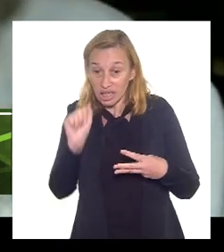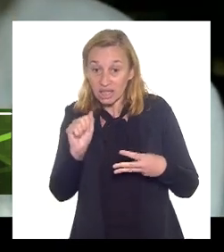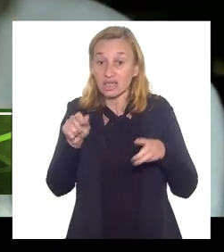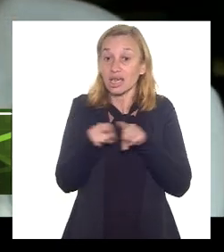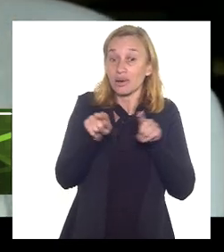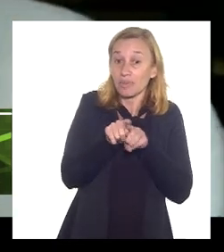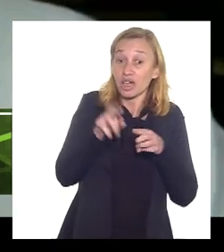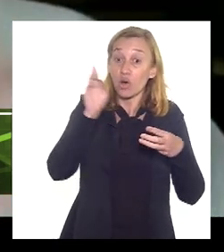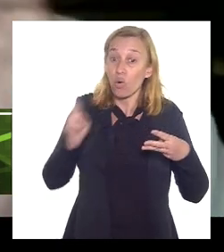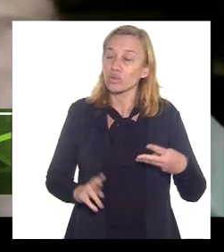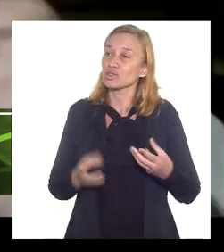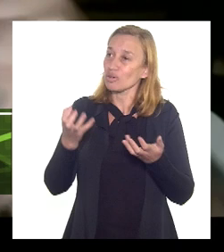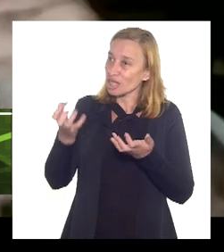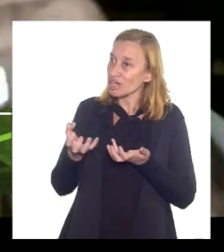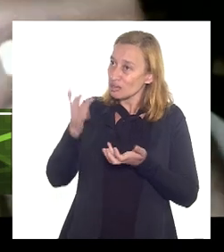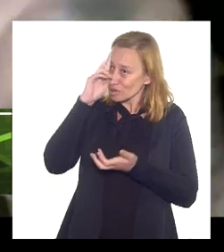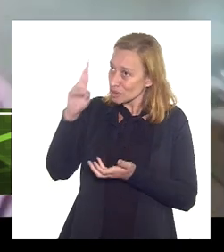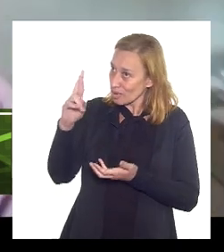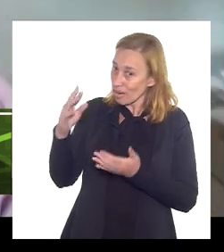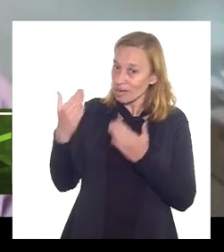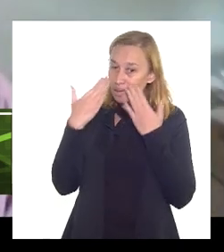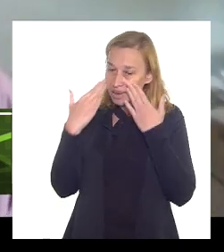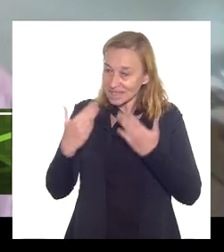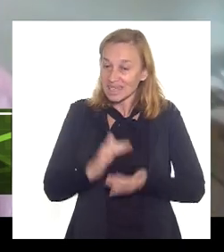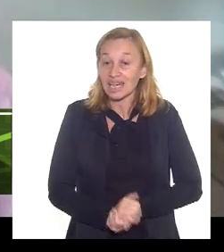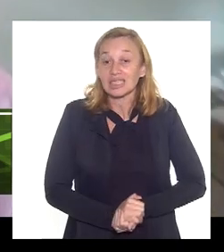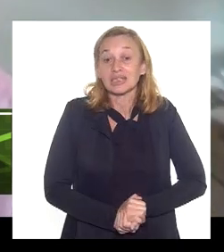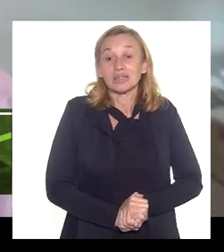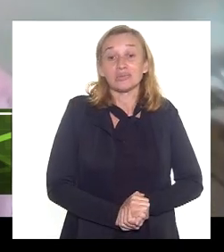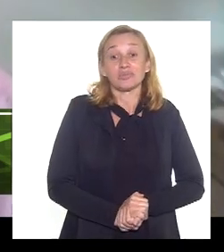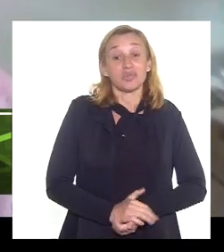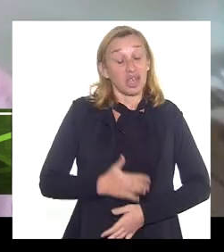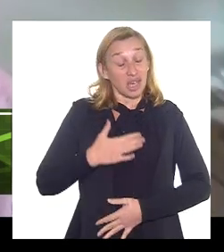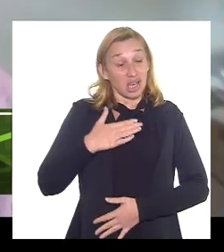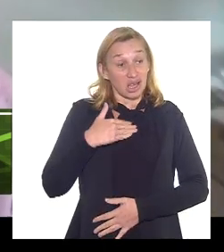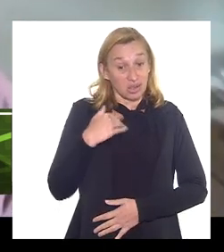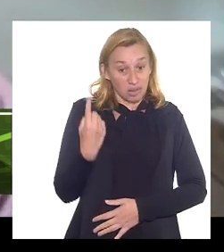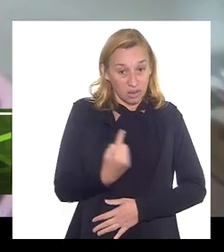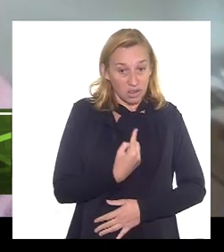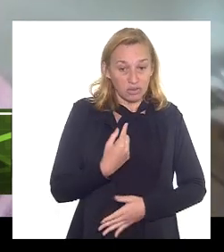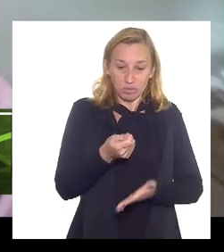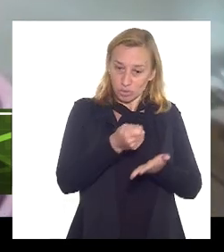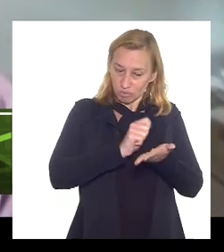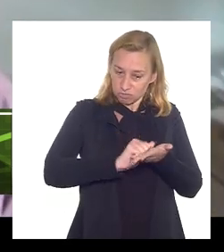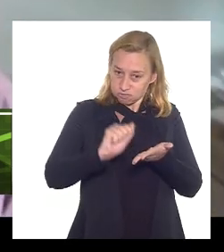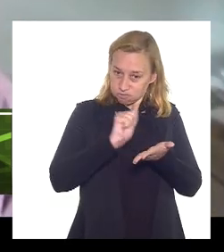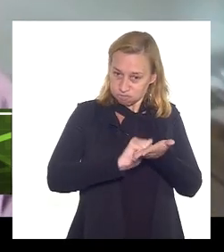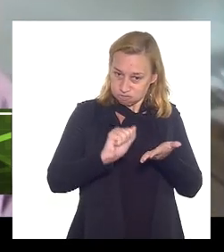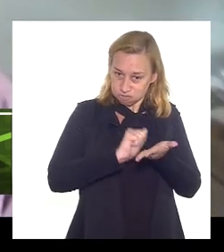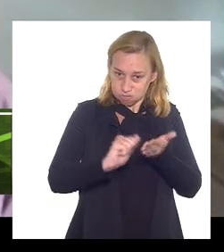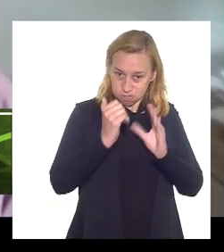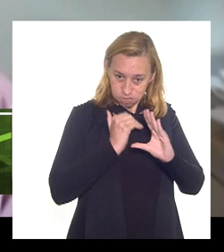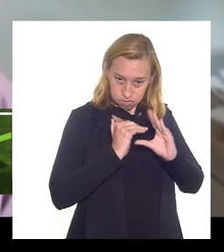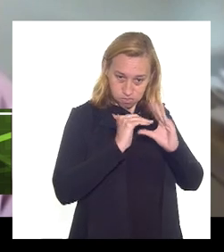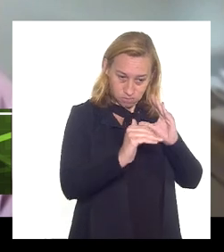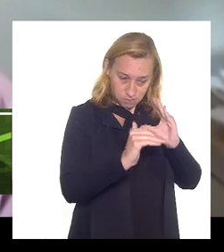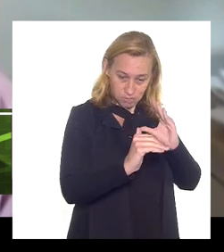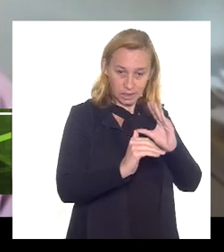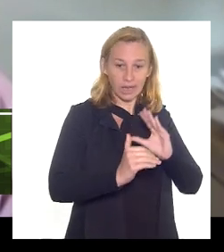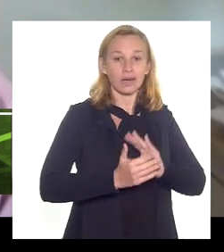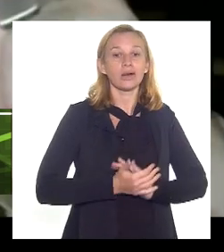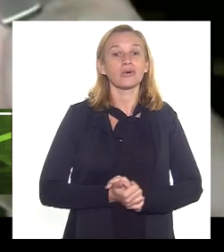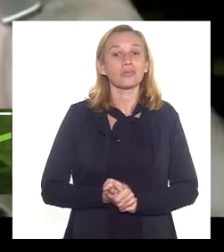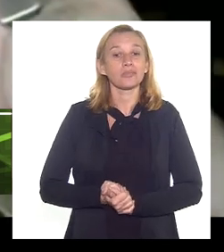Petrobras complementasse procurador nós vamos botar isso no papel e encaminhar formalmente